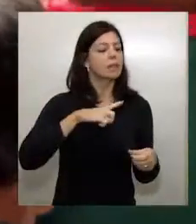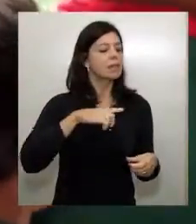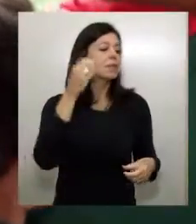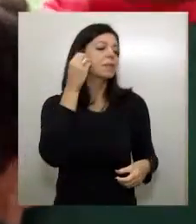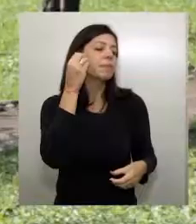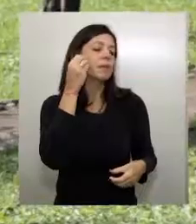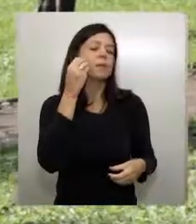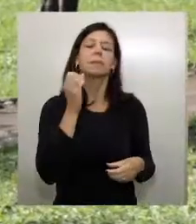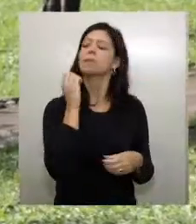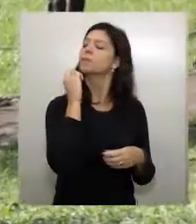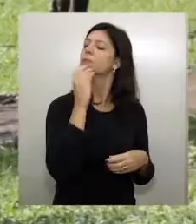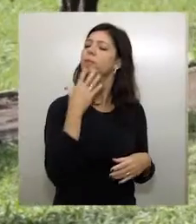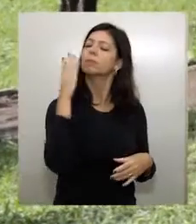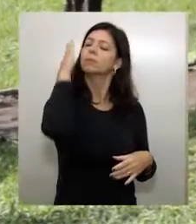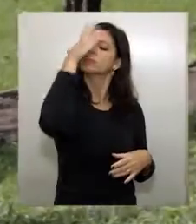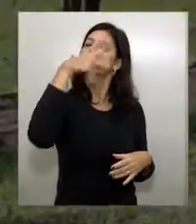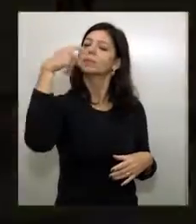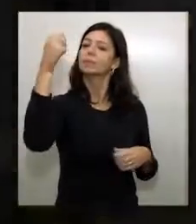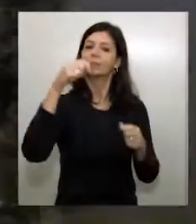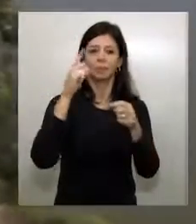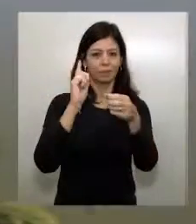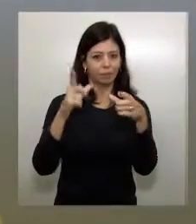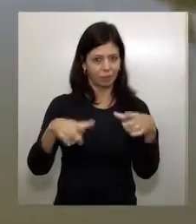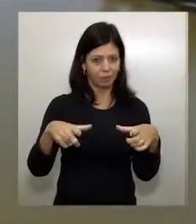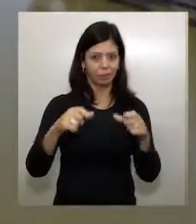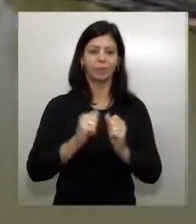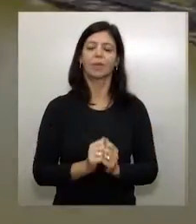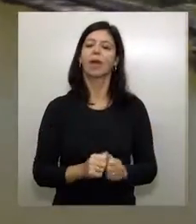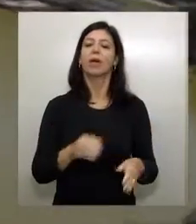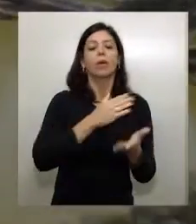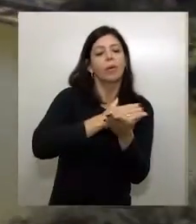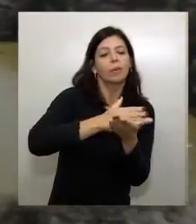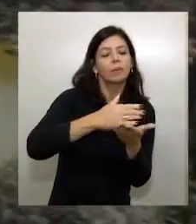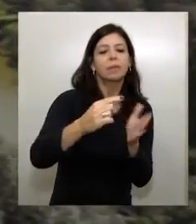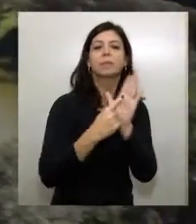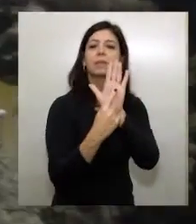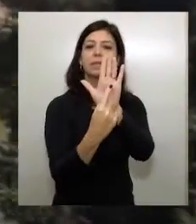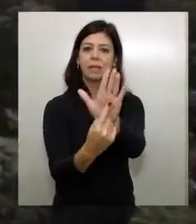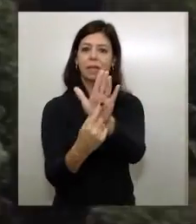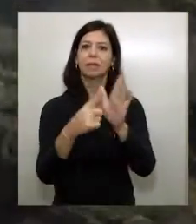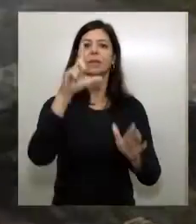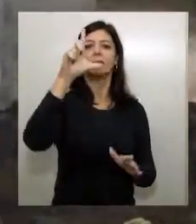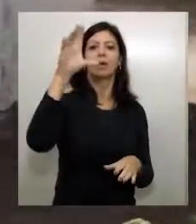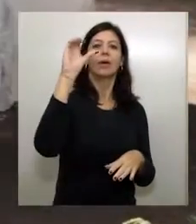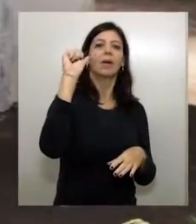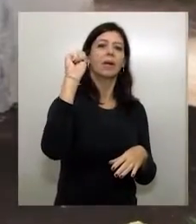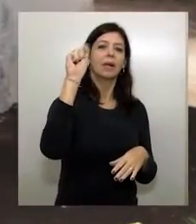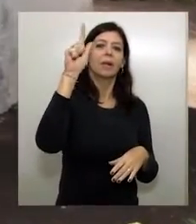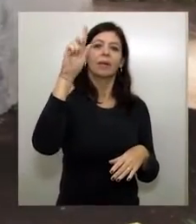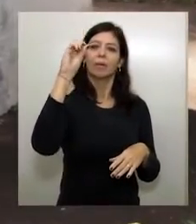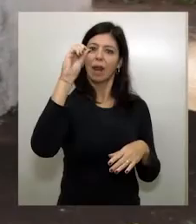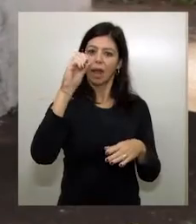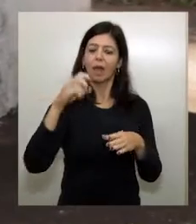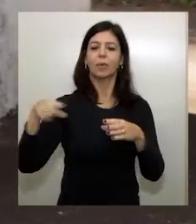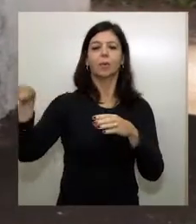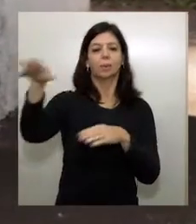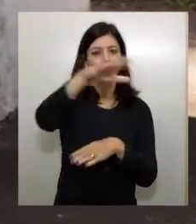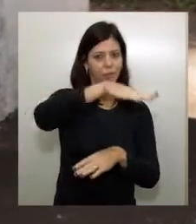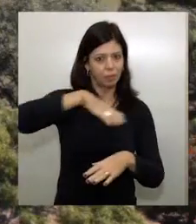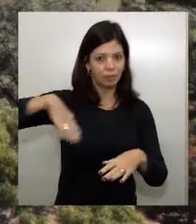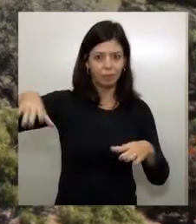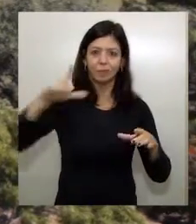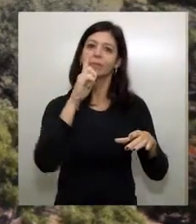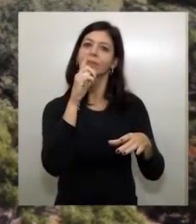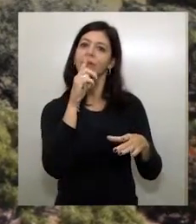inesquecíveis a seus visitantes. Vamos começar pelo nosso cartão postal. O Parque Municipal Fábio da Silva